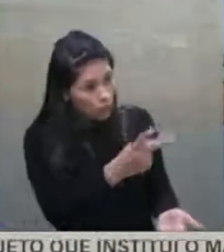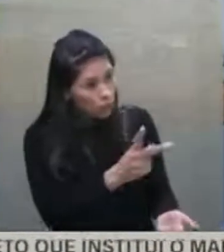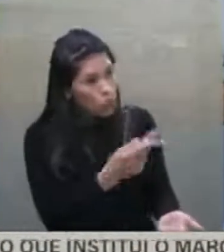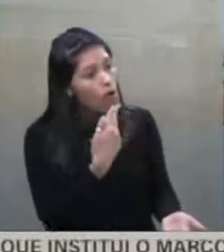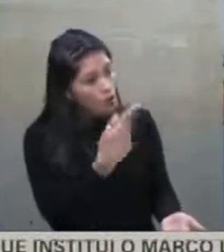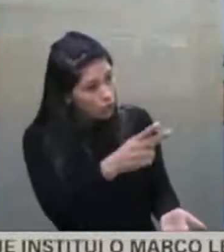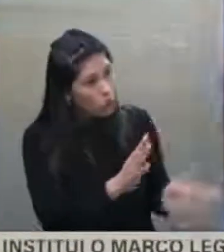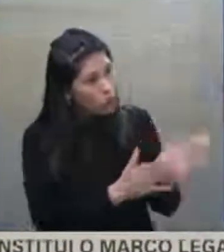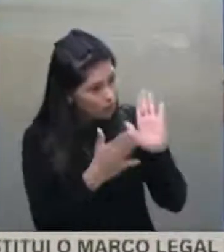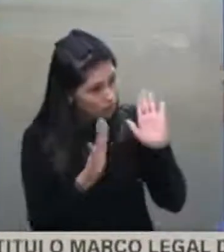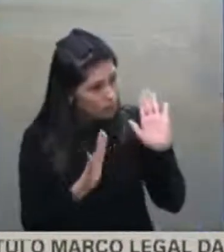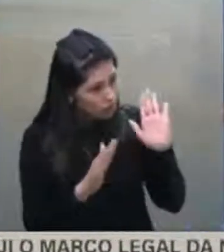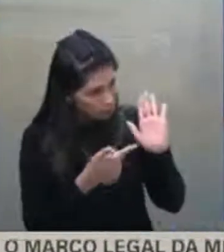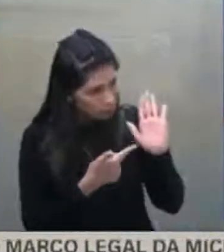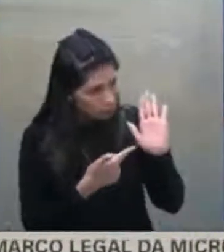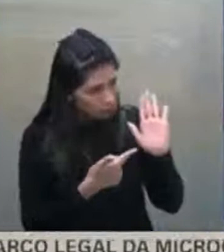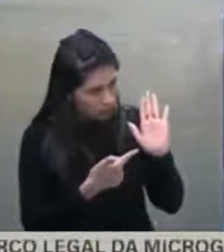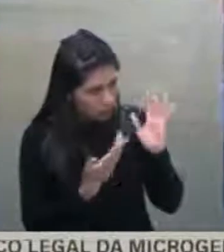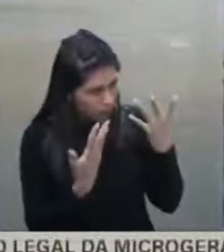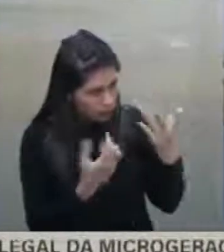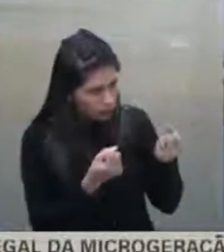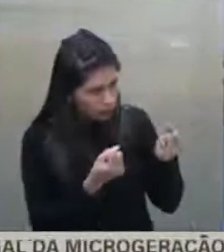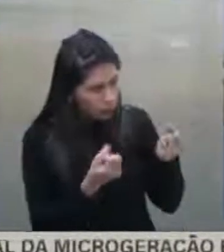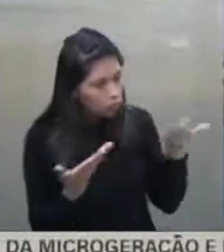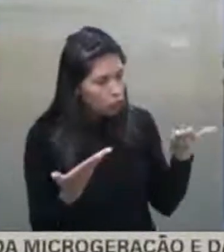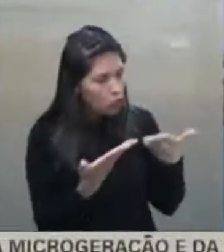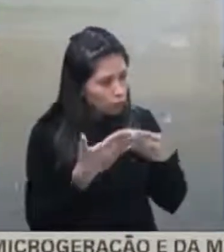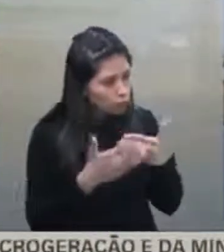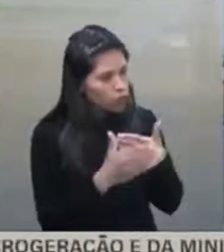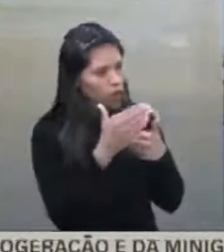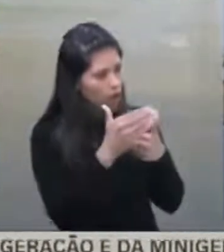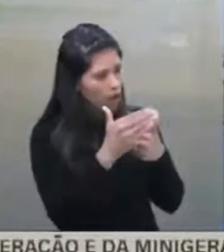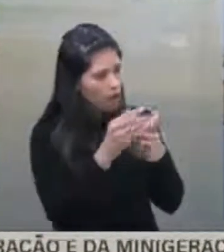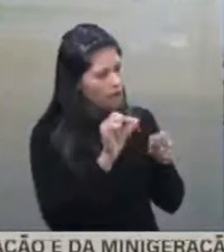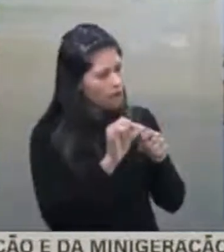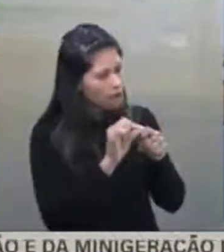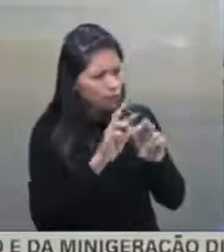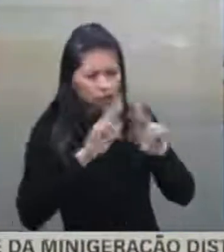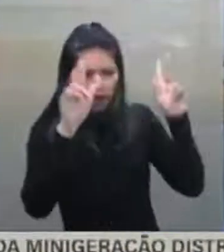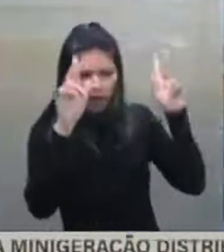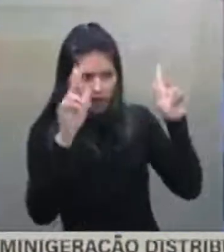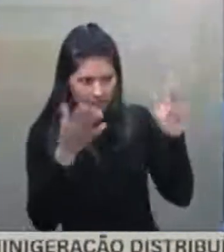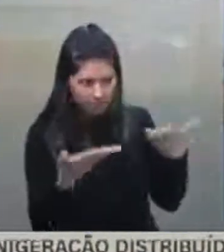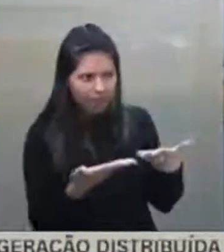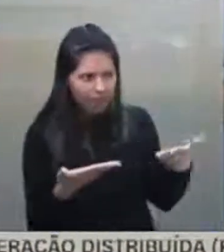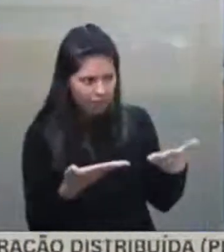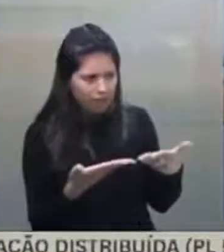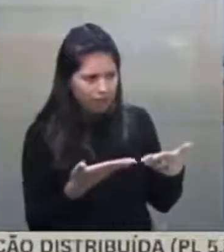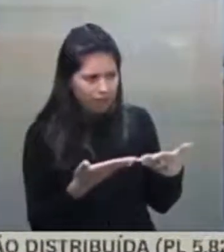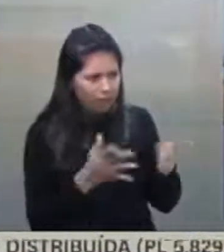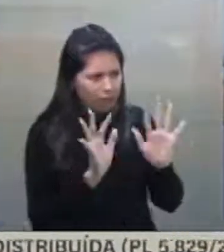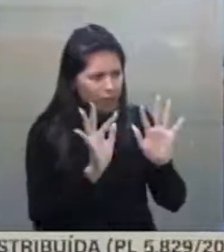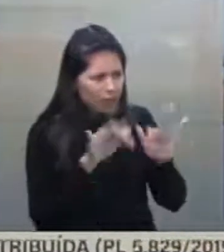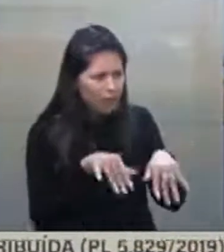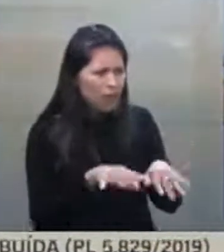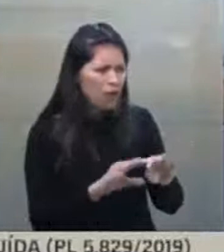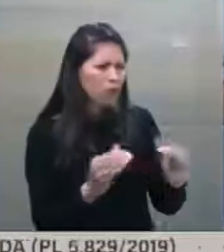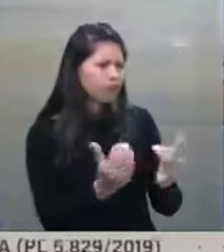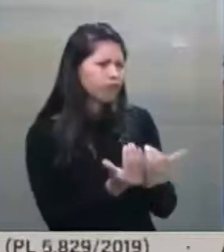promessa. Vamos estabelecer hoje, aqui, até o final dessa sessão,